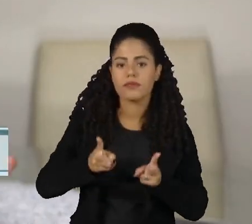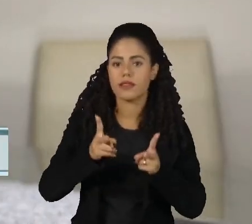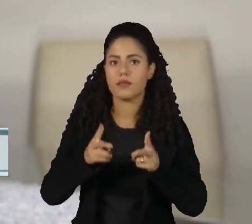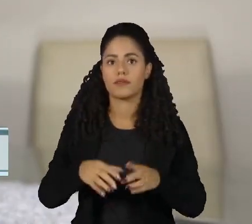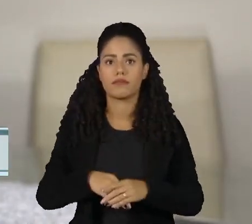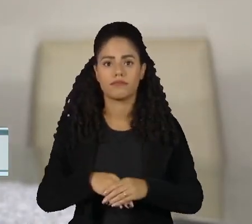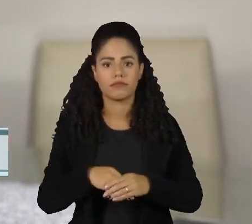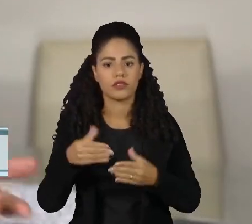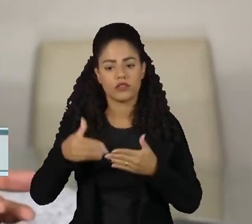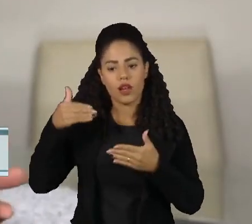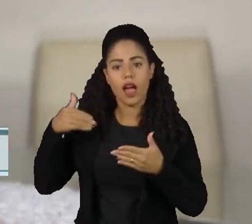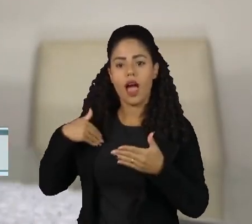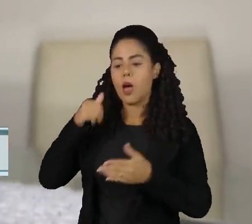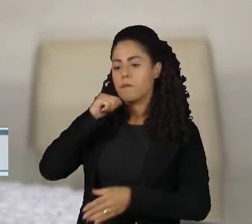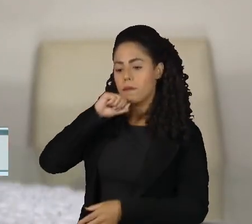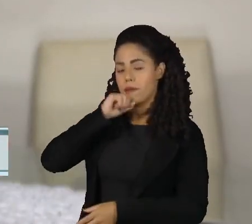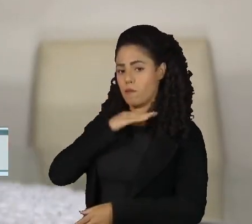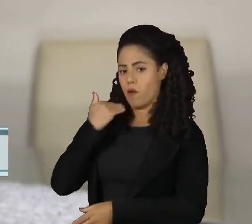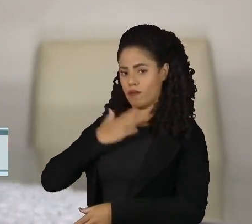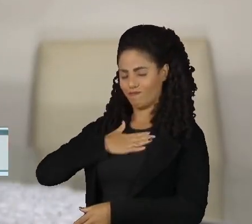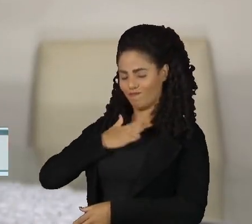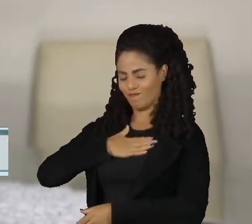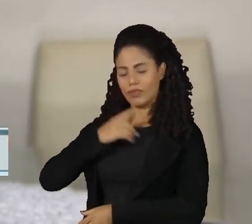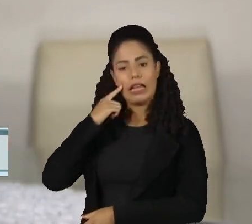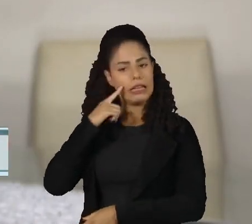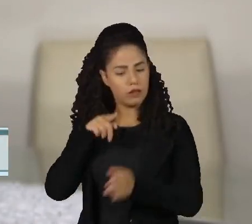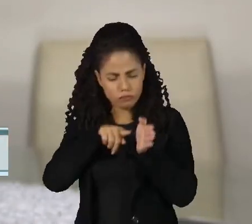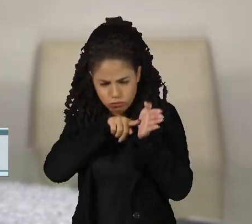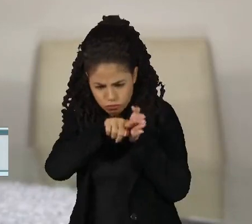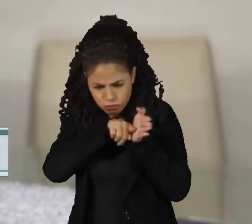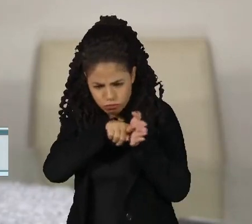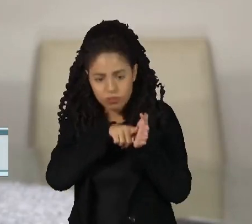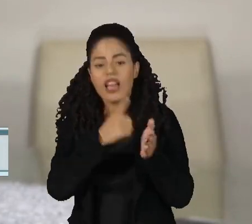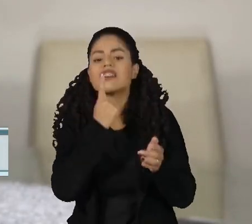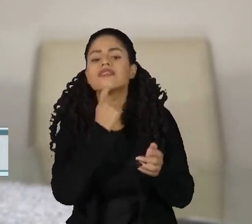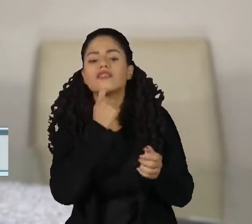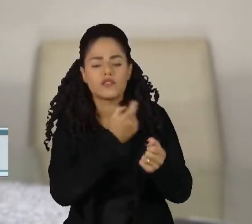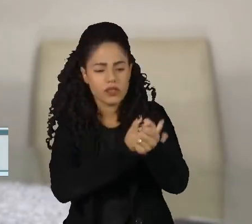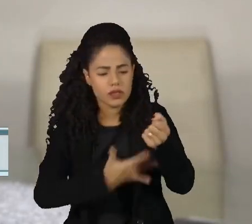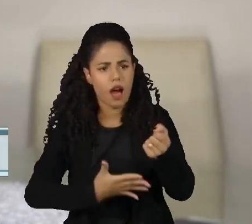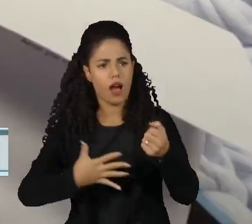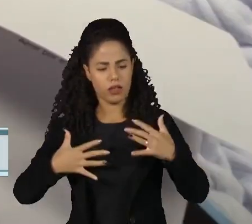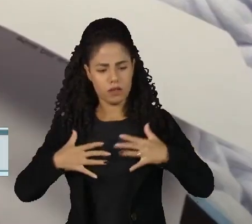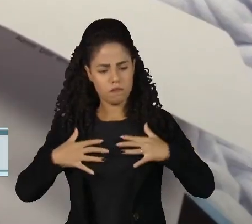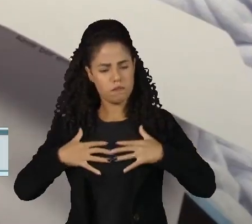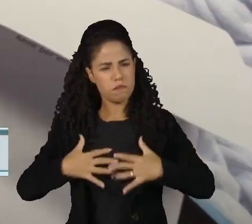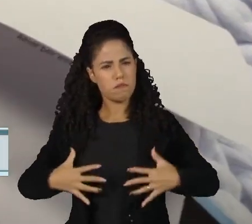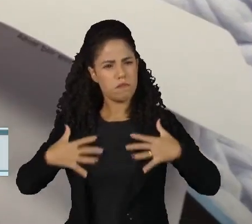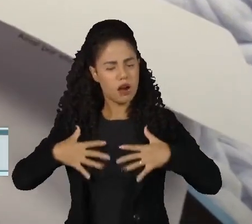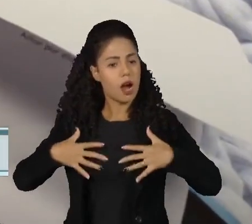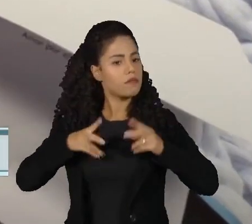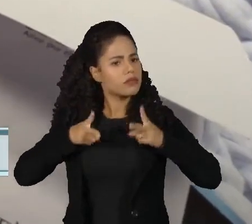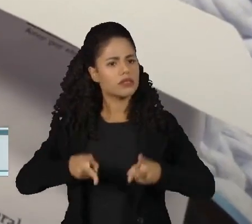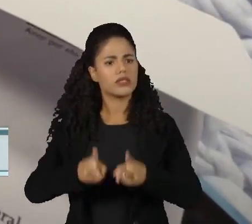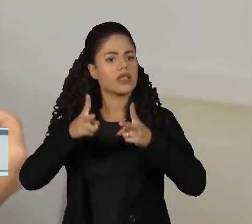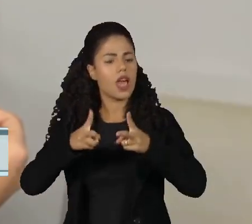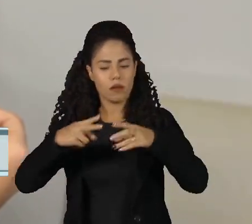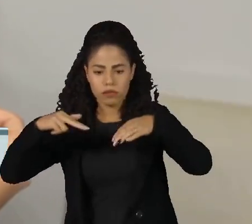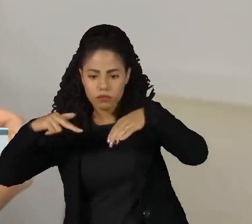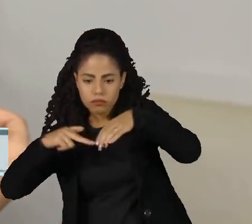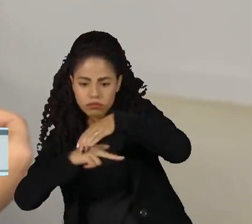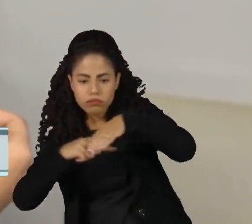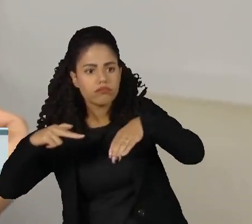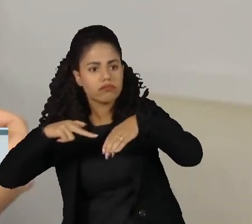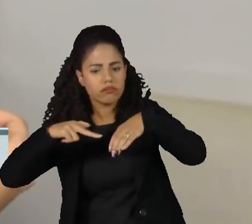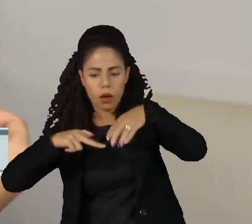que eu perdi minha mãe, comecei a fazer exames de sangue, de mama, mamografia, ressonância magnética,